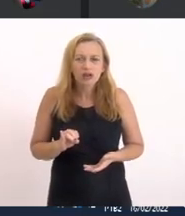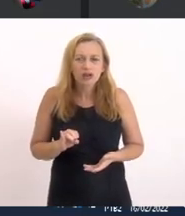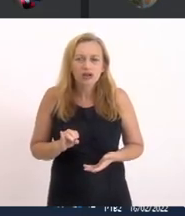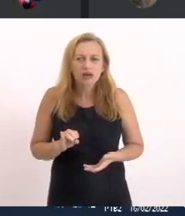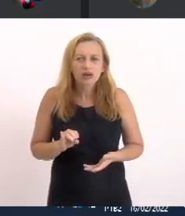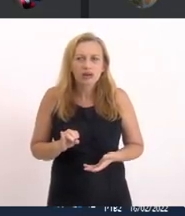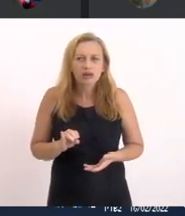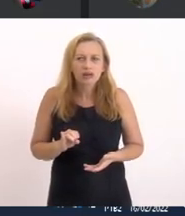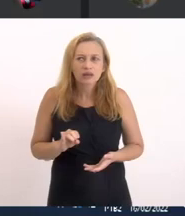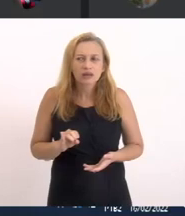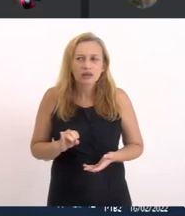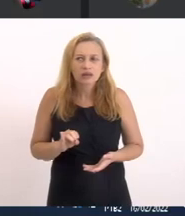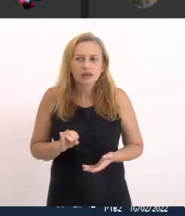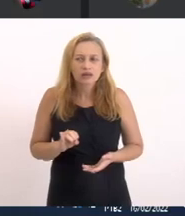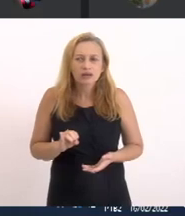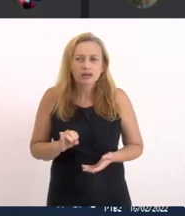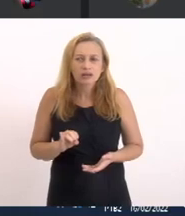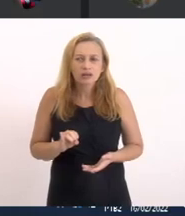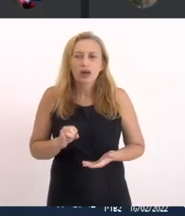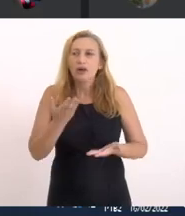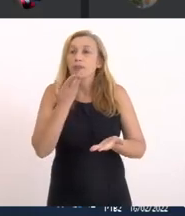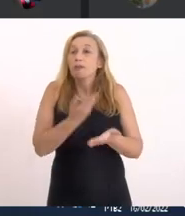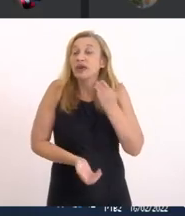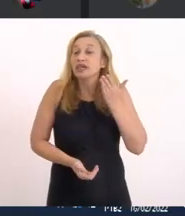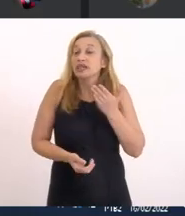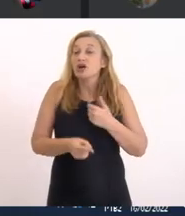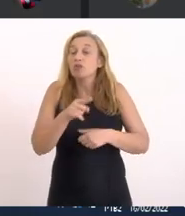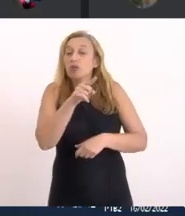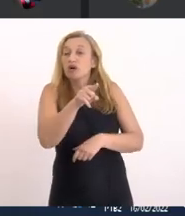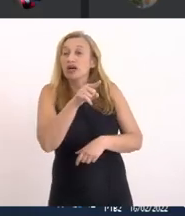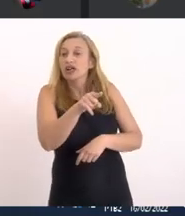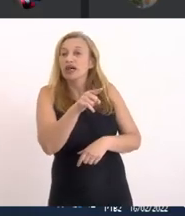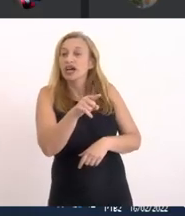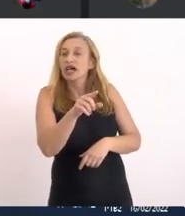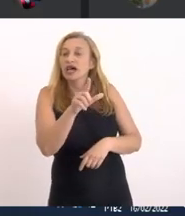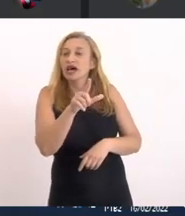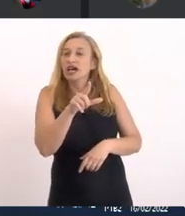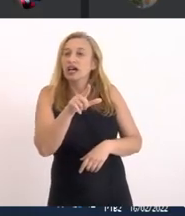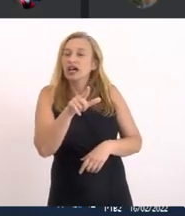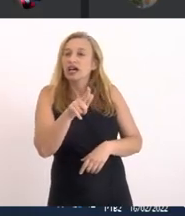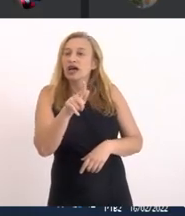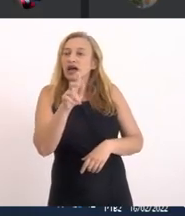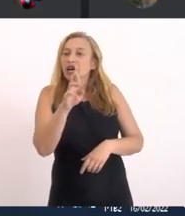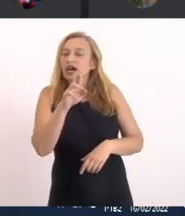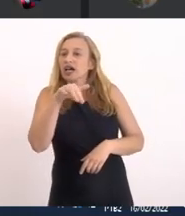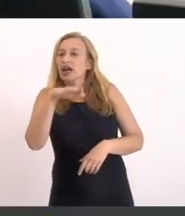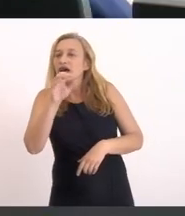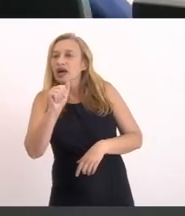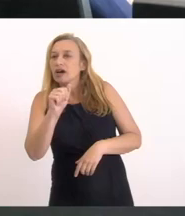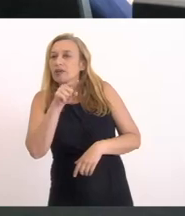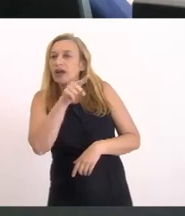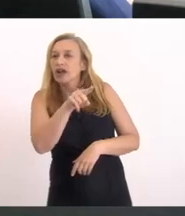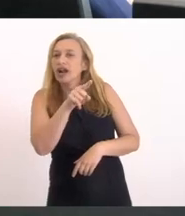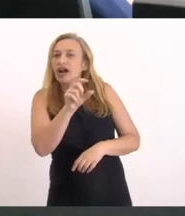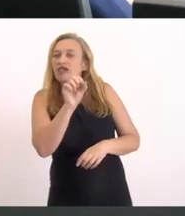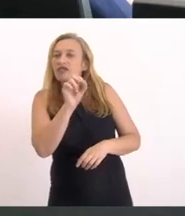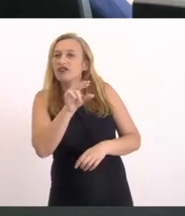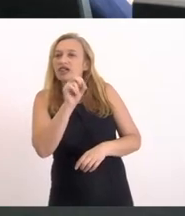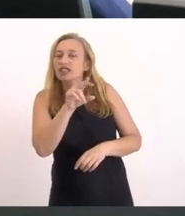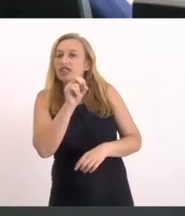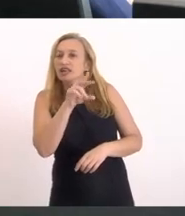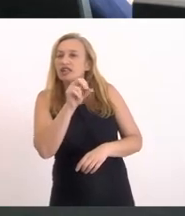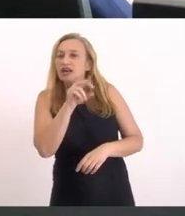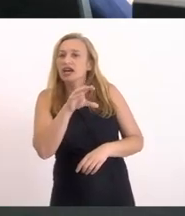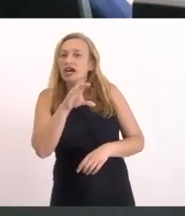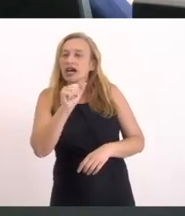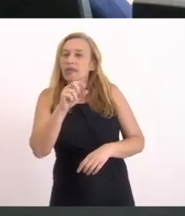Tá brotando Os mangue Todos Perdeu Porque daquela grama Aquela grama Que bota no Maracanã Que botaram o veneno Lá Botaram na cabeceira Da